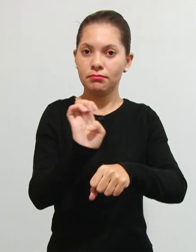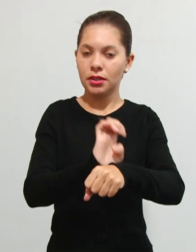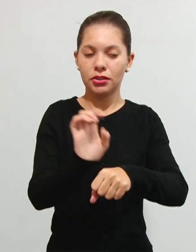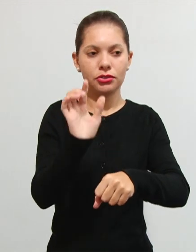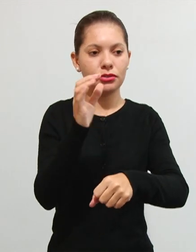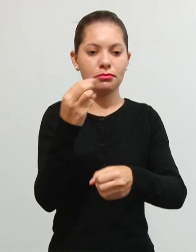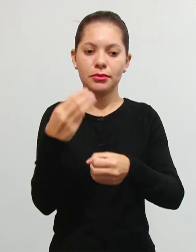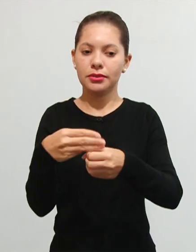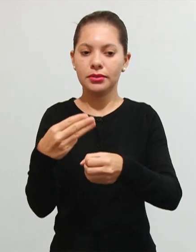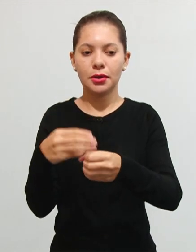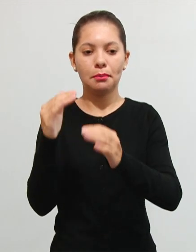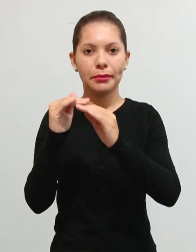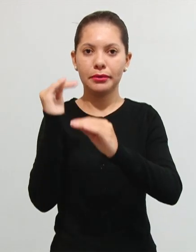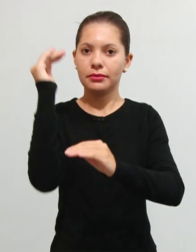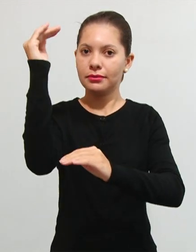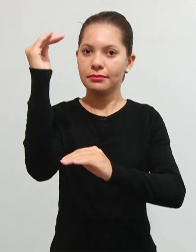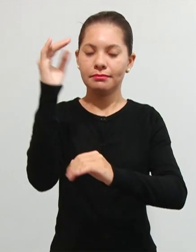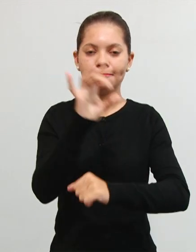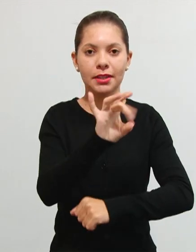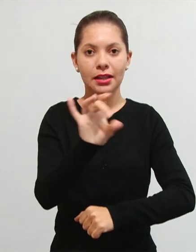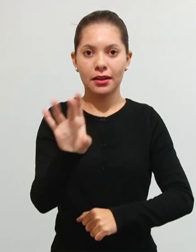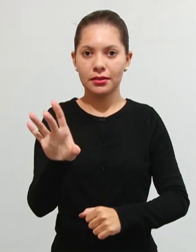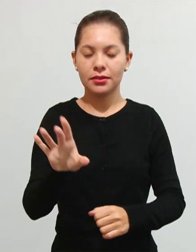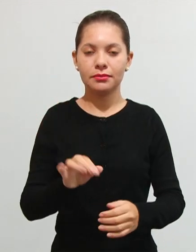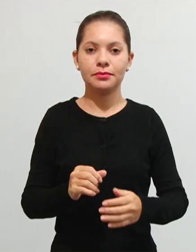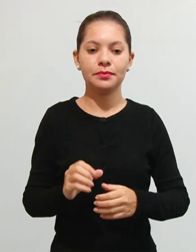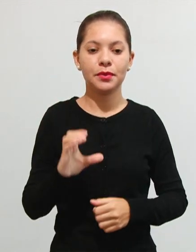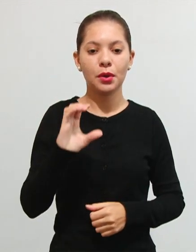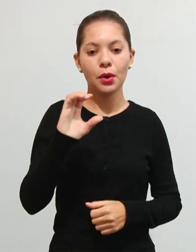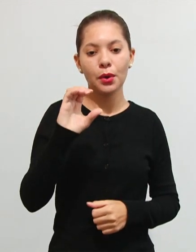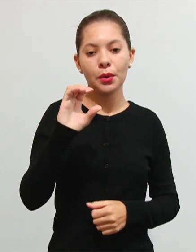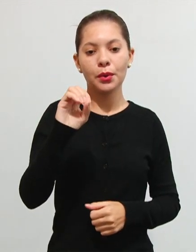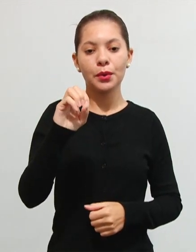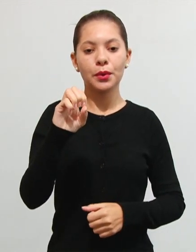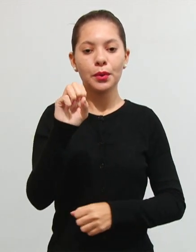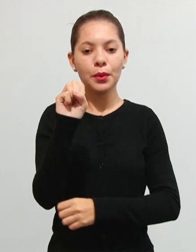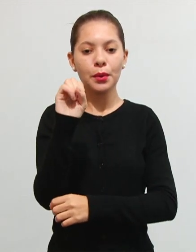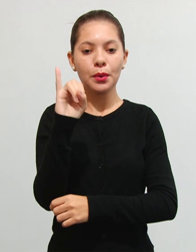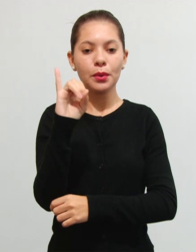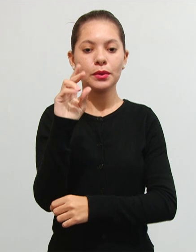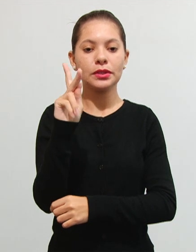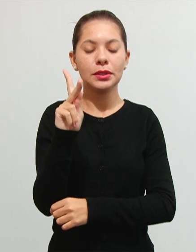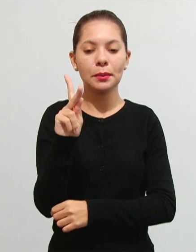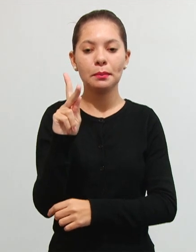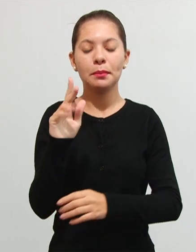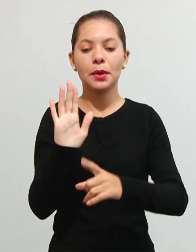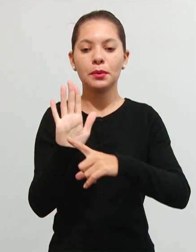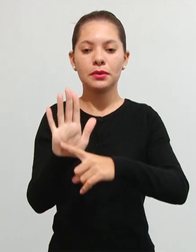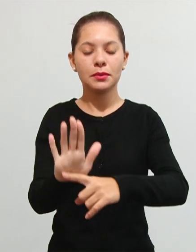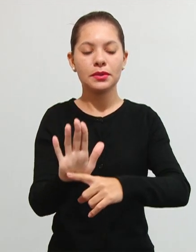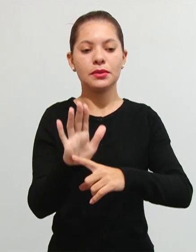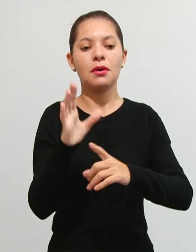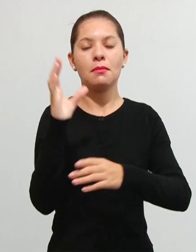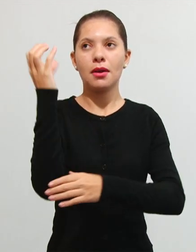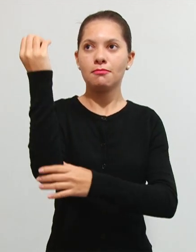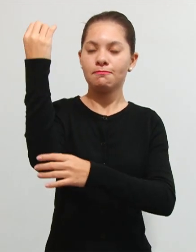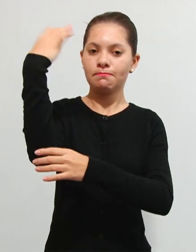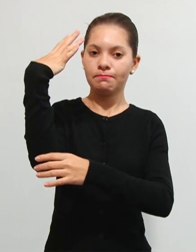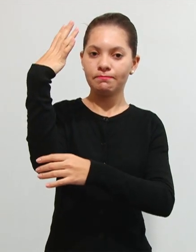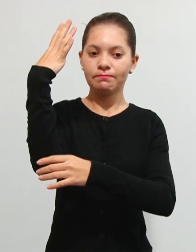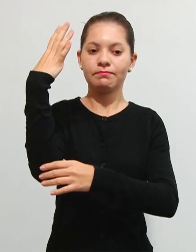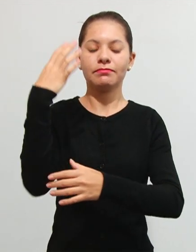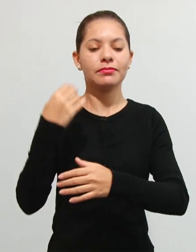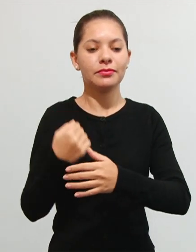pelo seu tá e ainda falando aqui da COSIP né que a nossa contribuição para custeio do serviço de iluminação pública